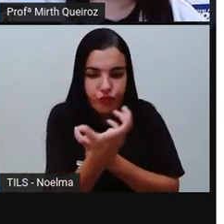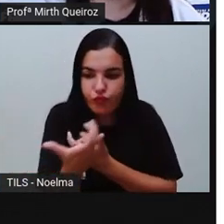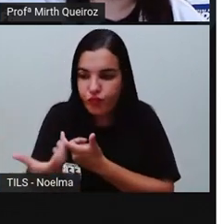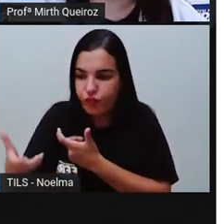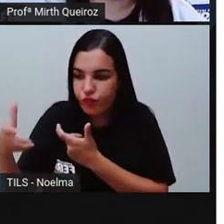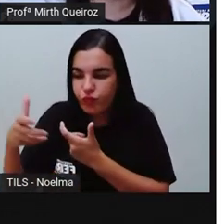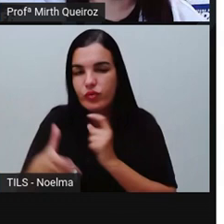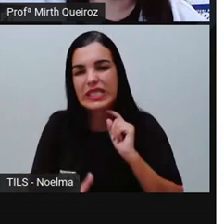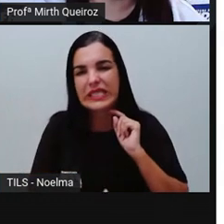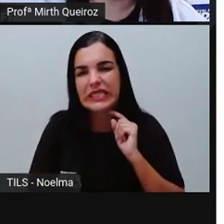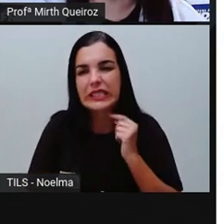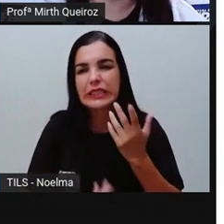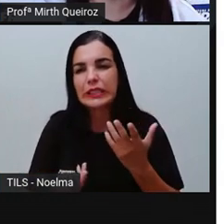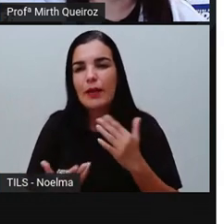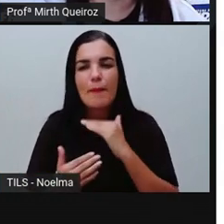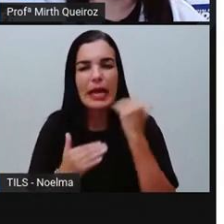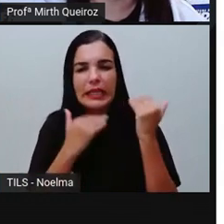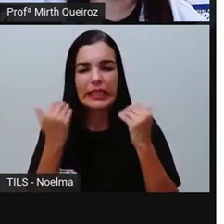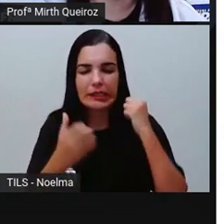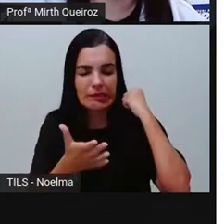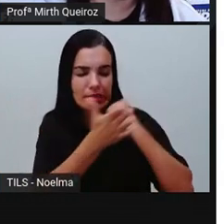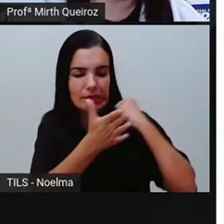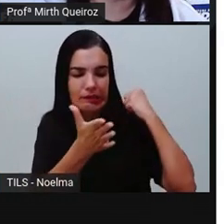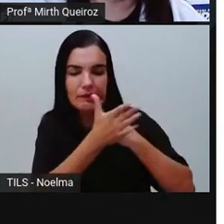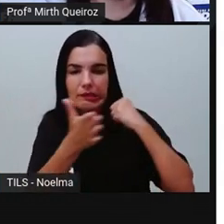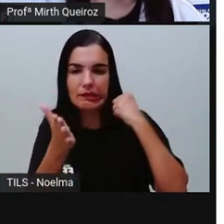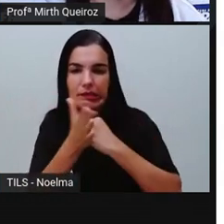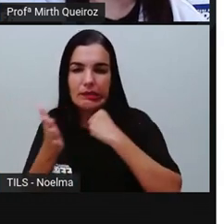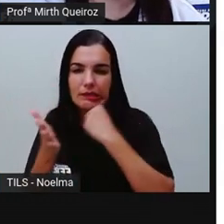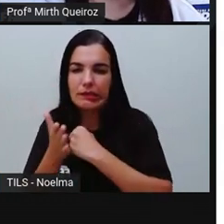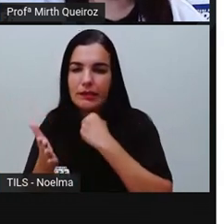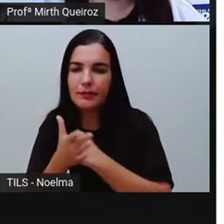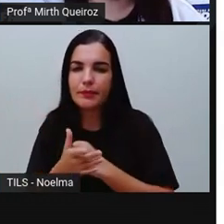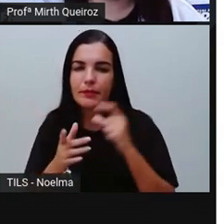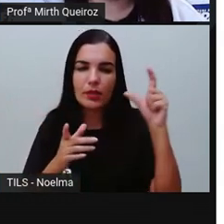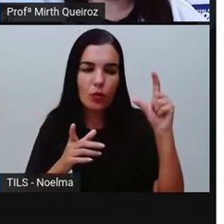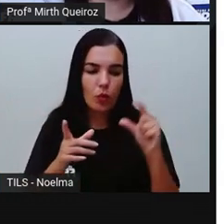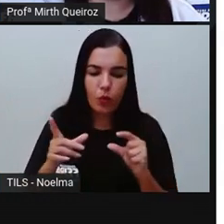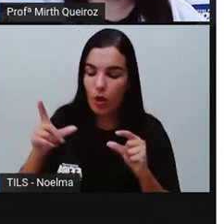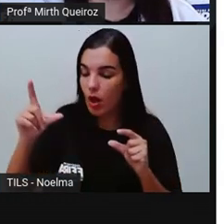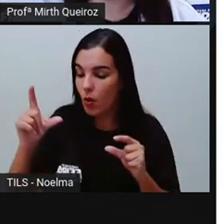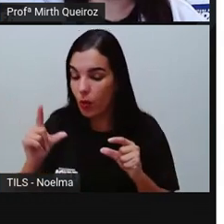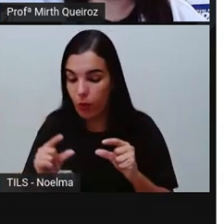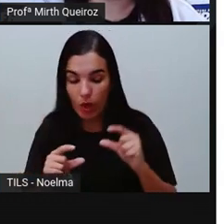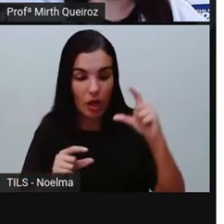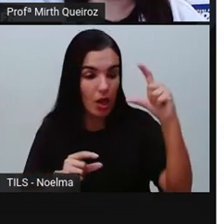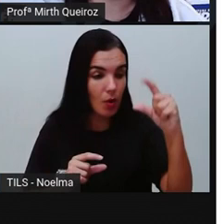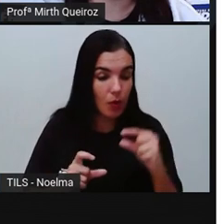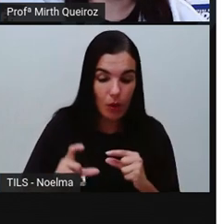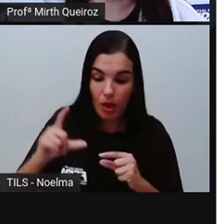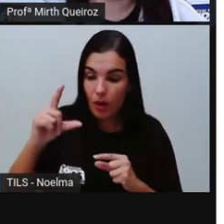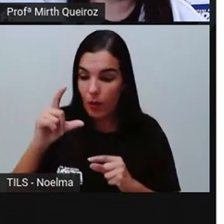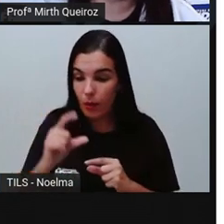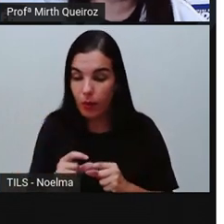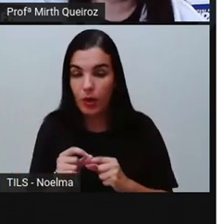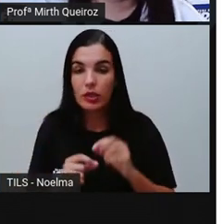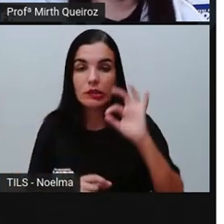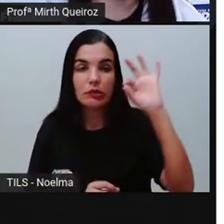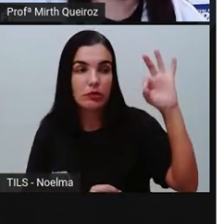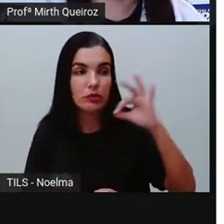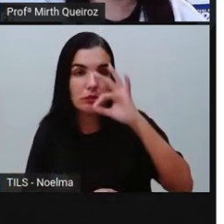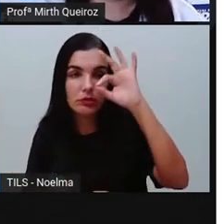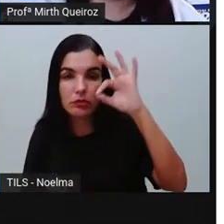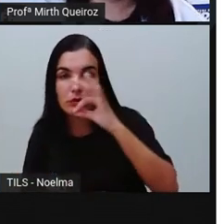desenvolveu inseticidas que vão atuar no sistema nervoso do inseto, vai diminuir drasticamente a quantidade de pragas. No entanto,